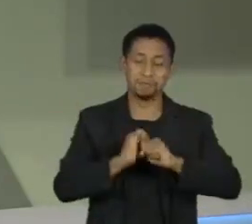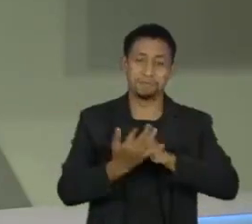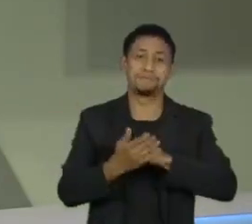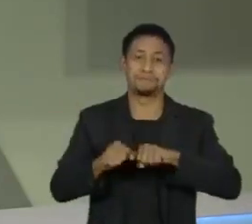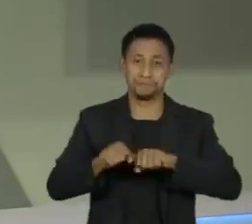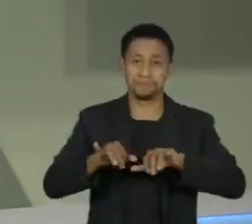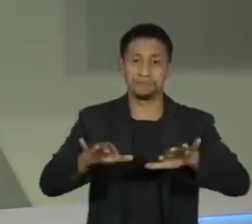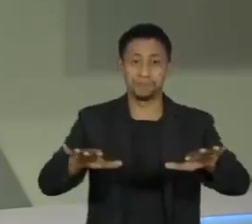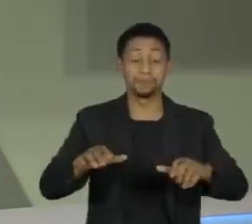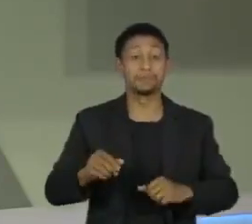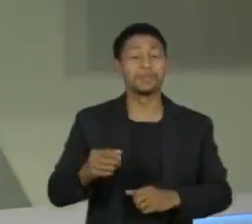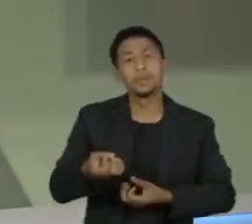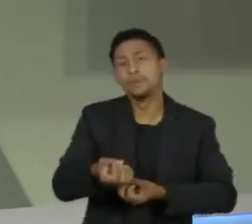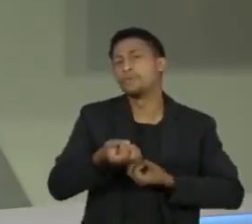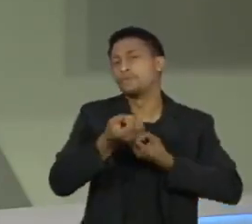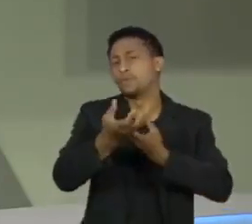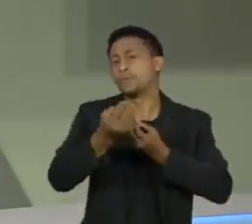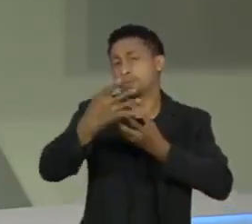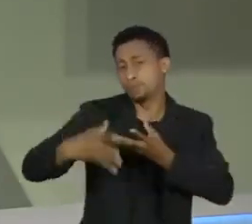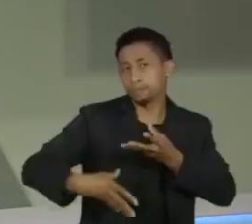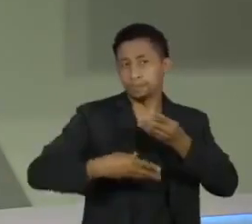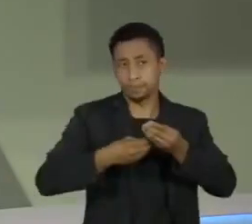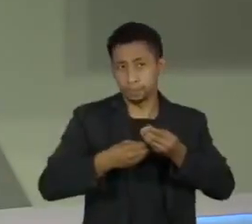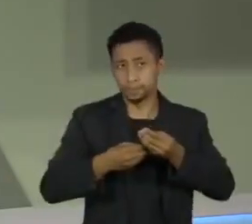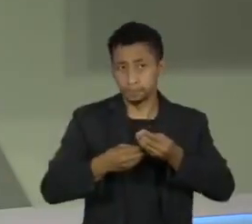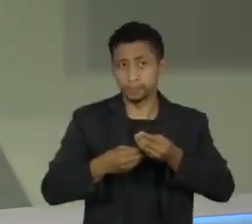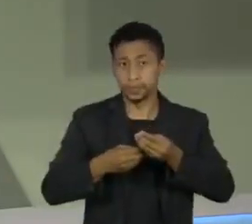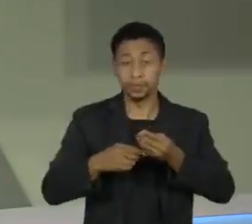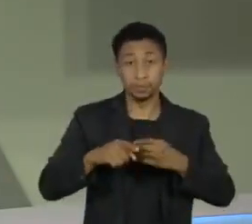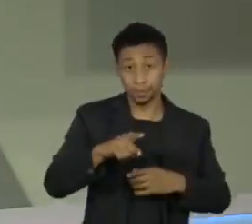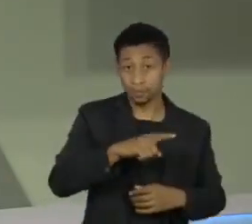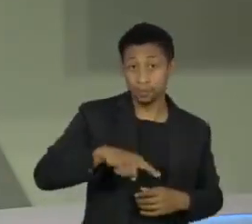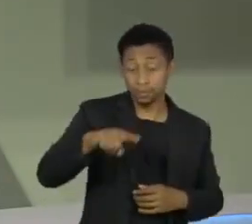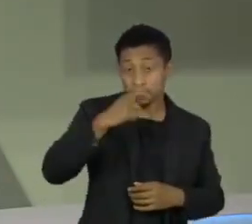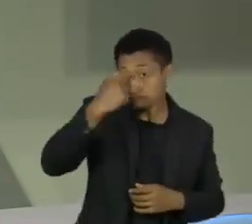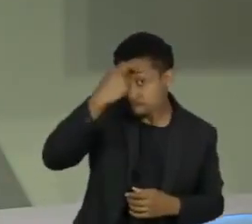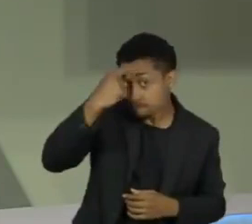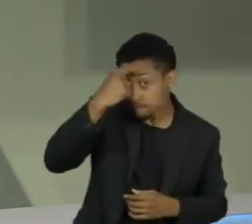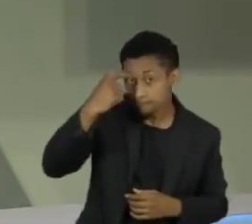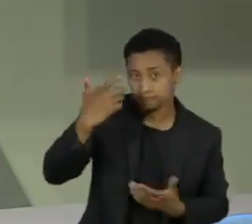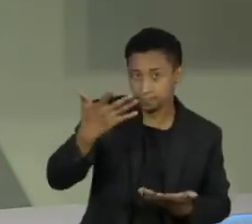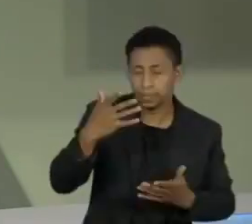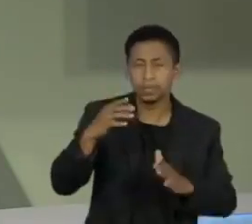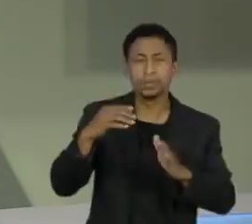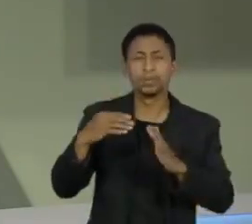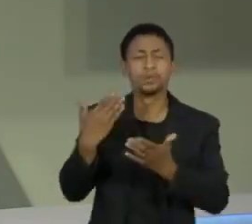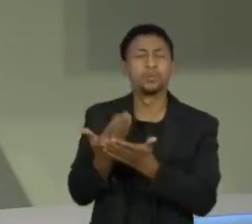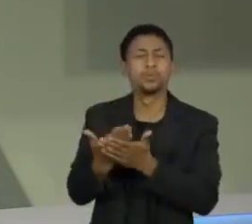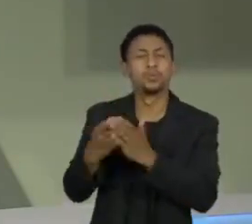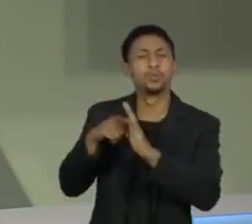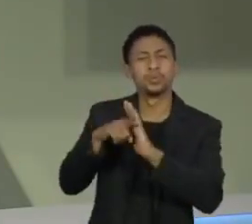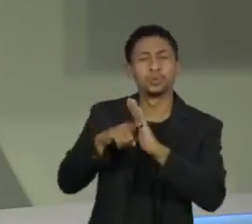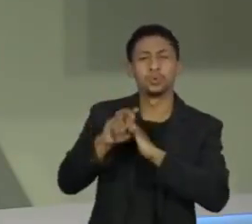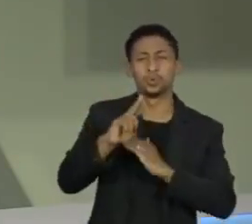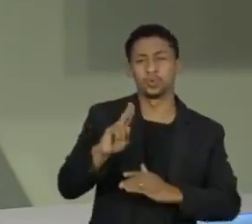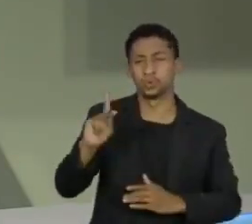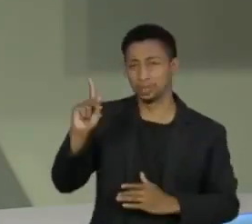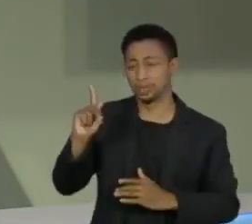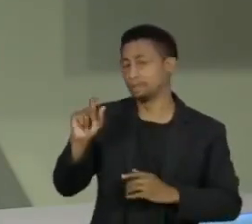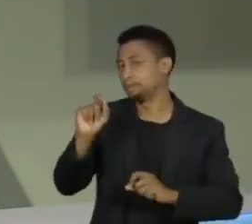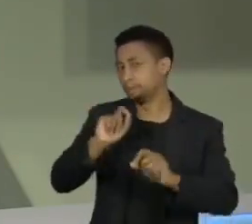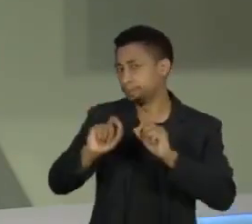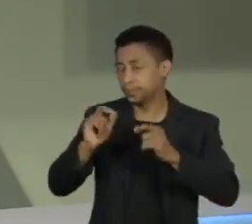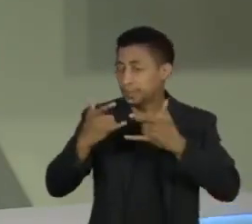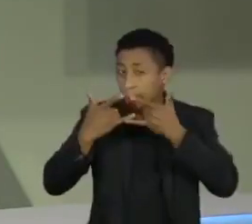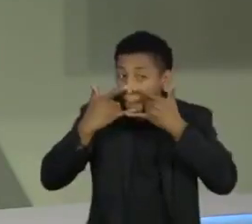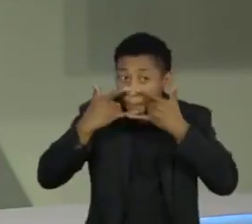A gente traz uma outra informação aqui para aumentar essa conscientização. Um estudo feito no Reino Unido mostrou que o uso de máscaras